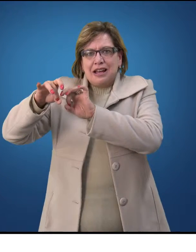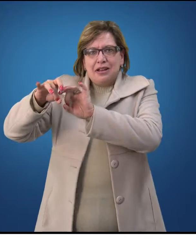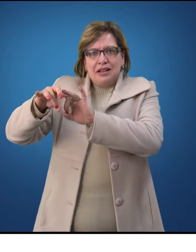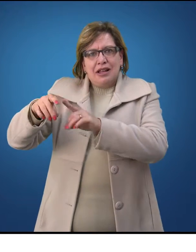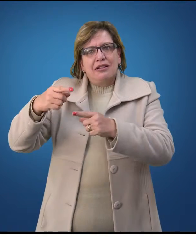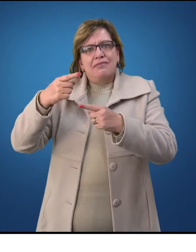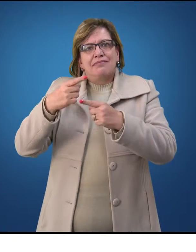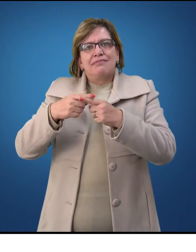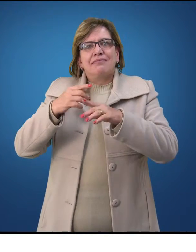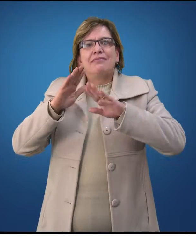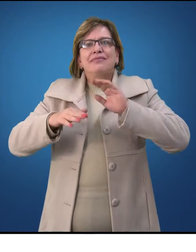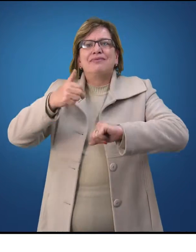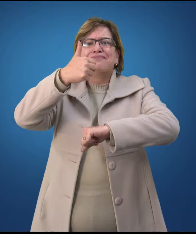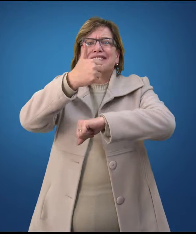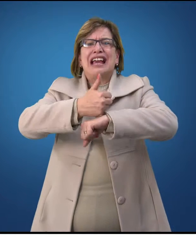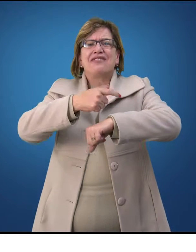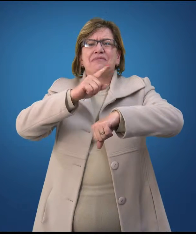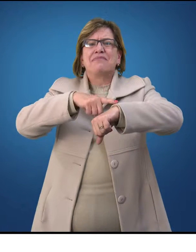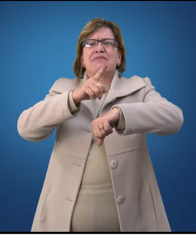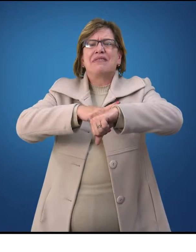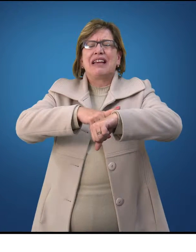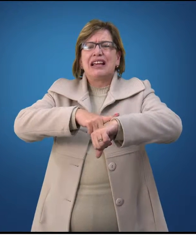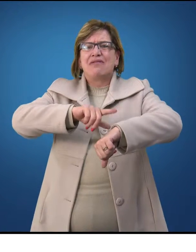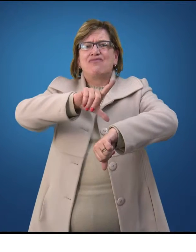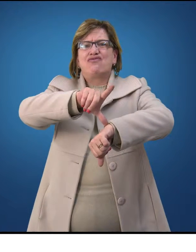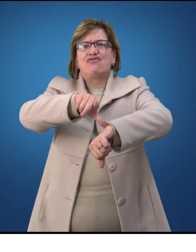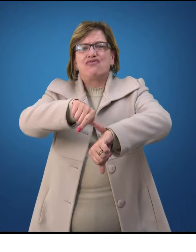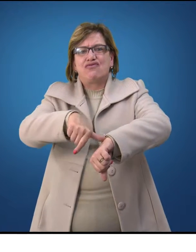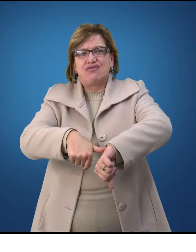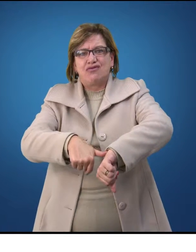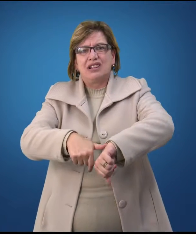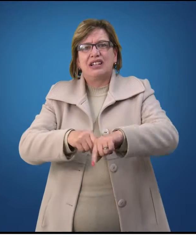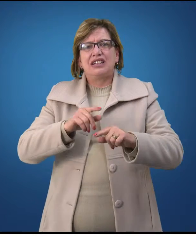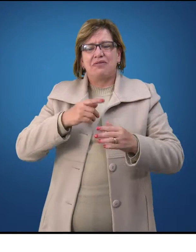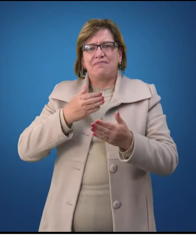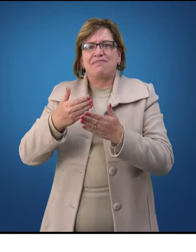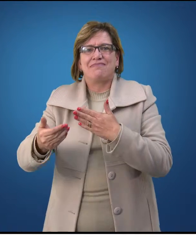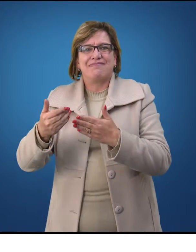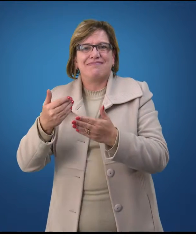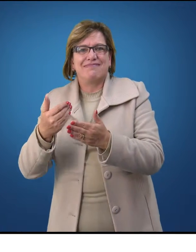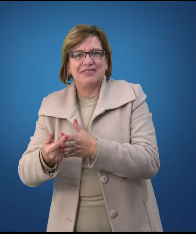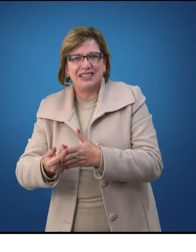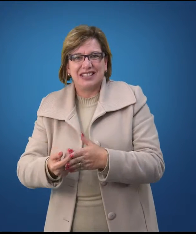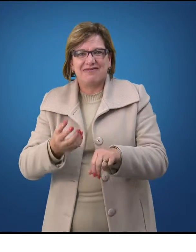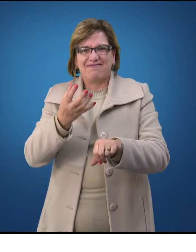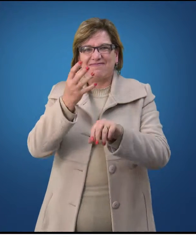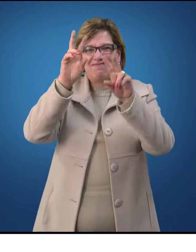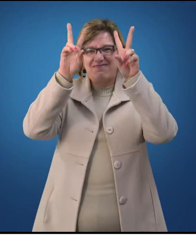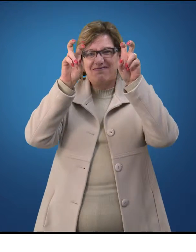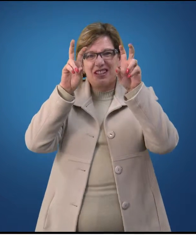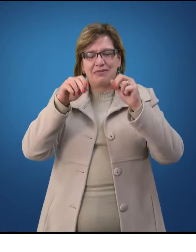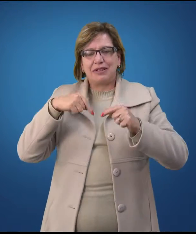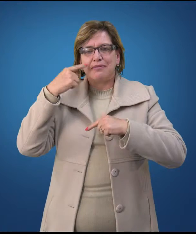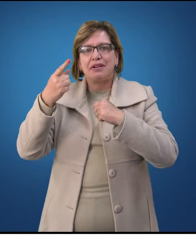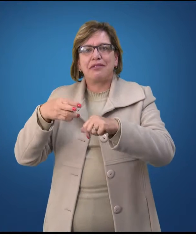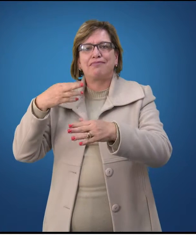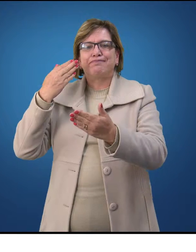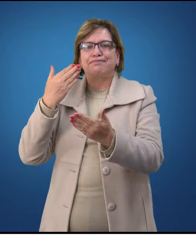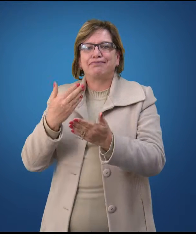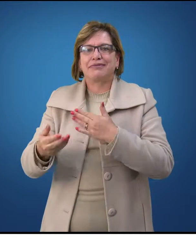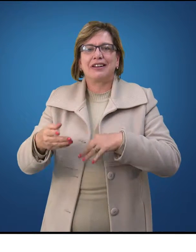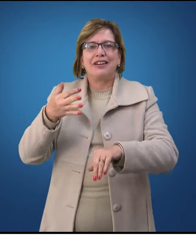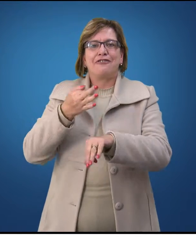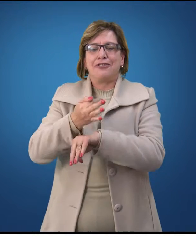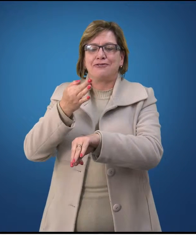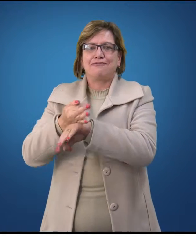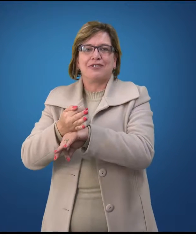muitas vezes meu chefe me pedia para ficar até tarde no serviço. Acabava perdendo muitas aulas, perdia matérias e reprovava por falta. Mas